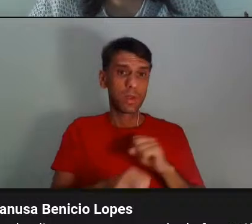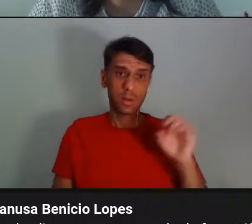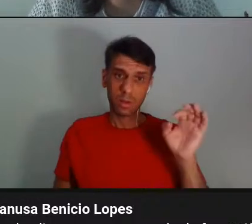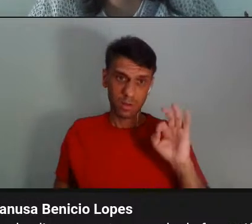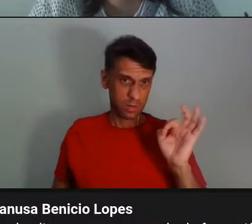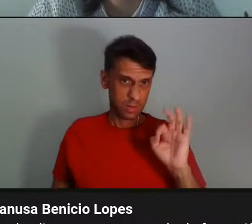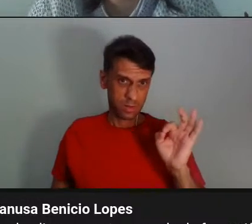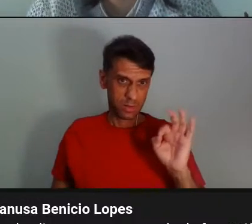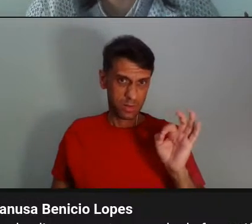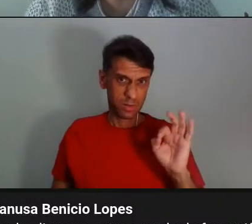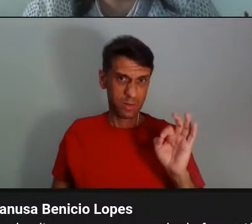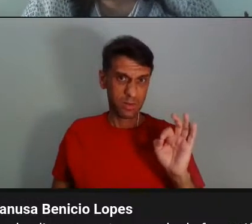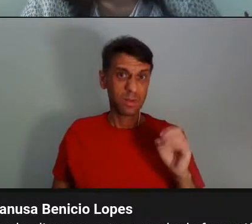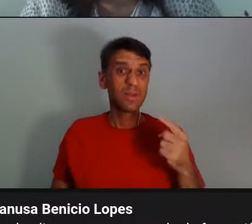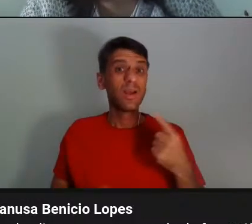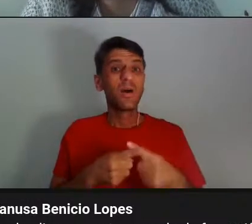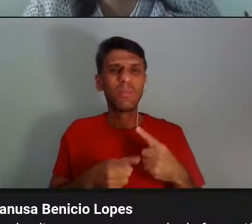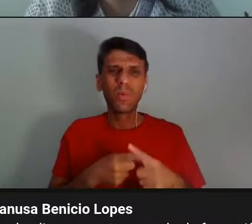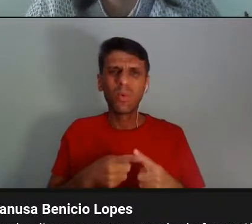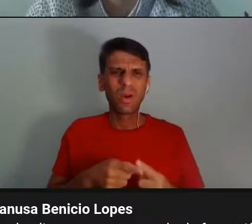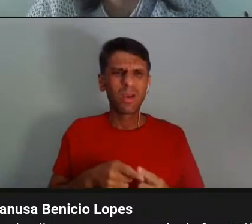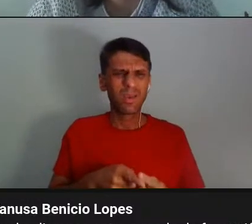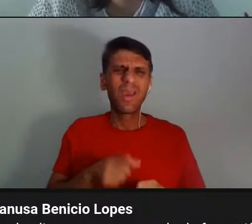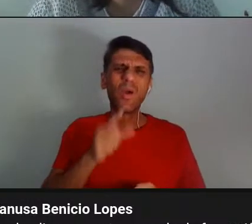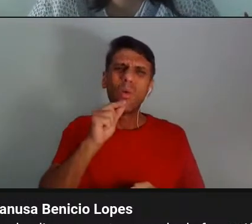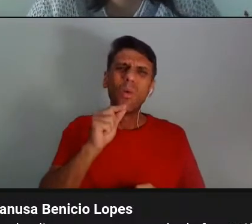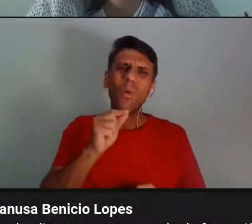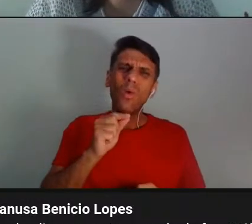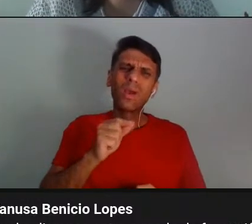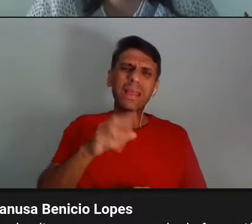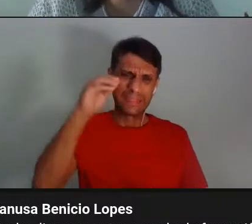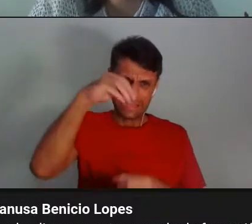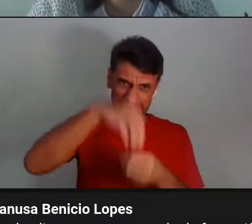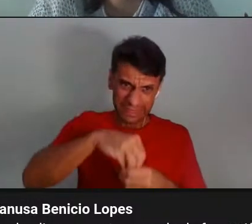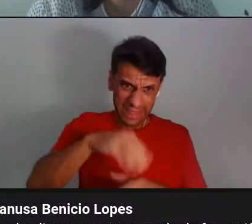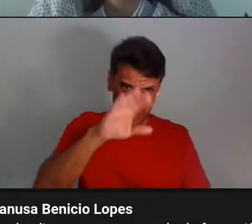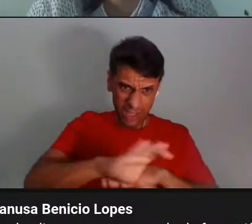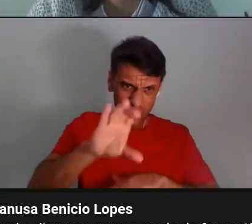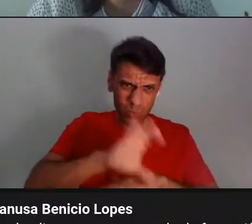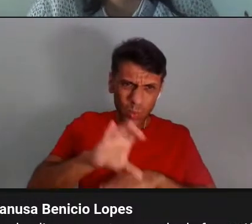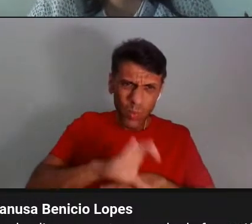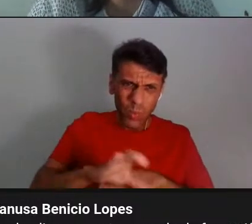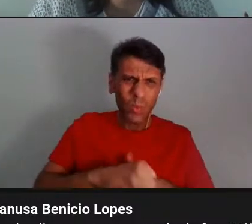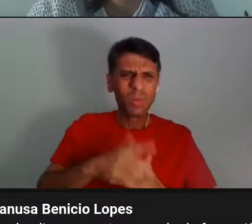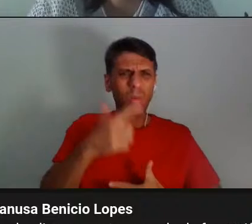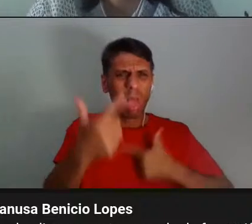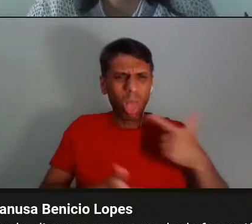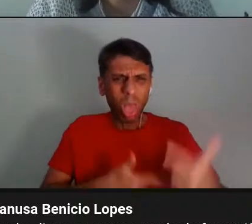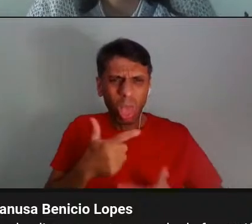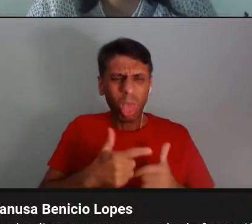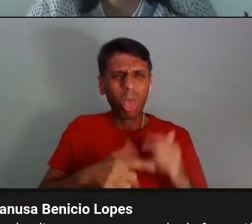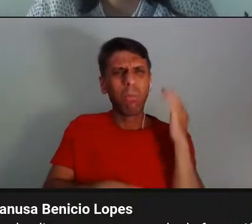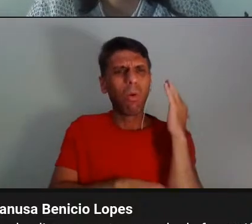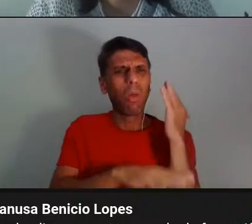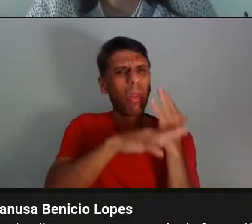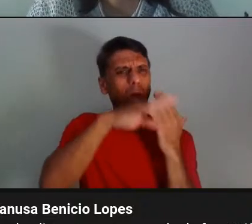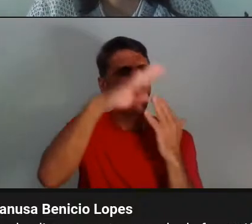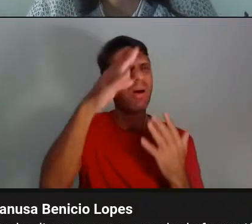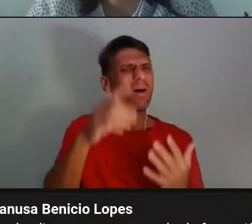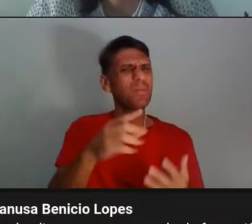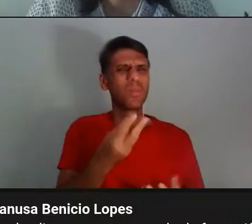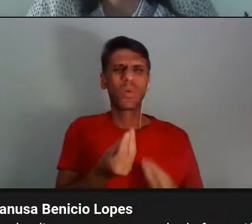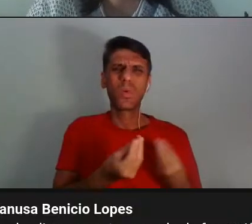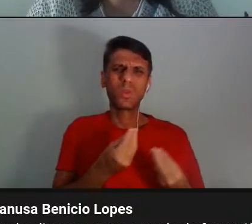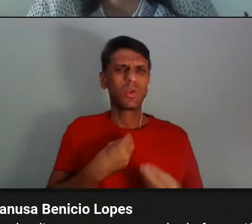porque era muita burocracia dentro do próprio curso, né, eu acho, assim, que não dá para se formar numa ciência